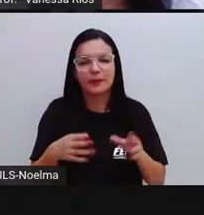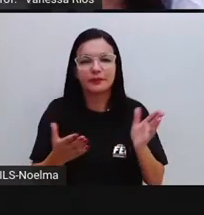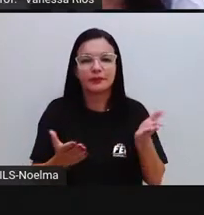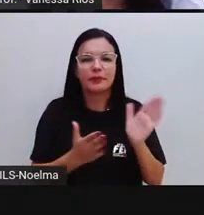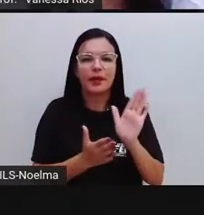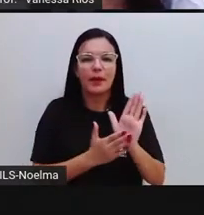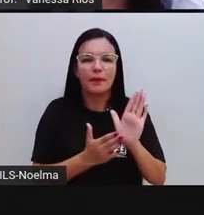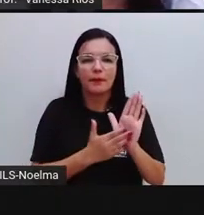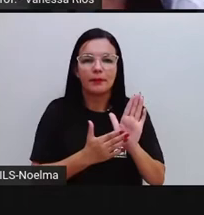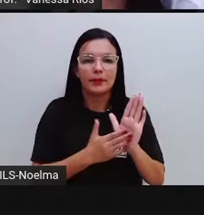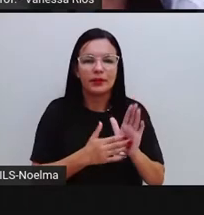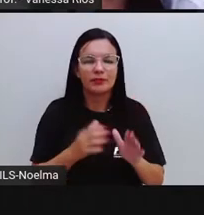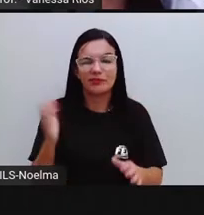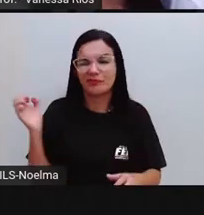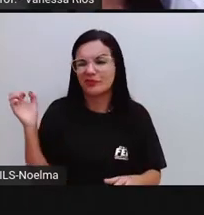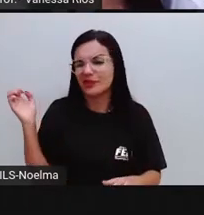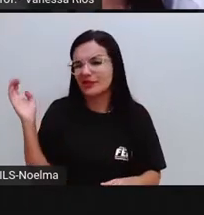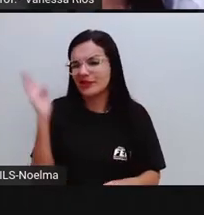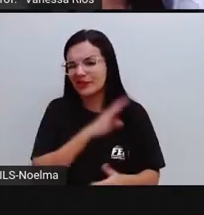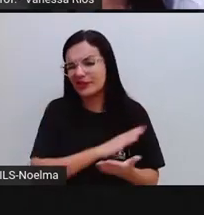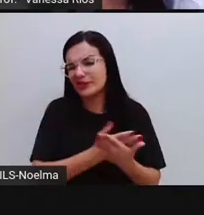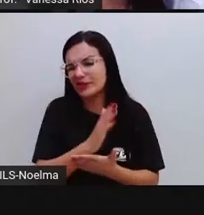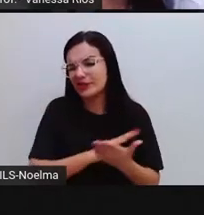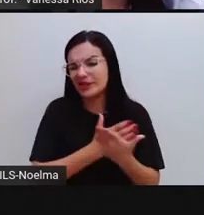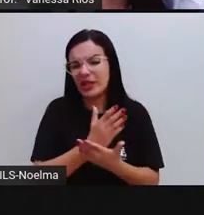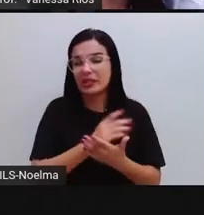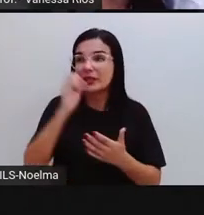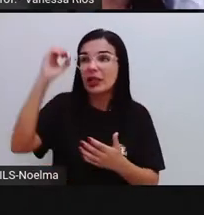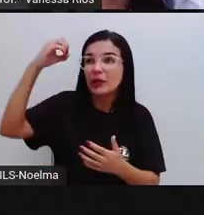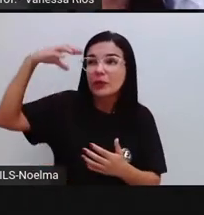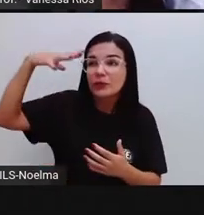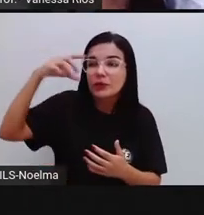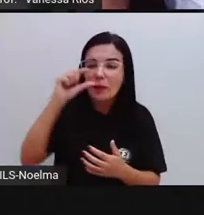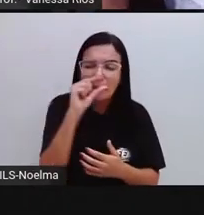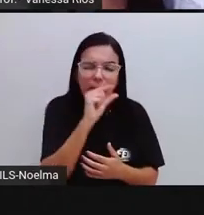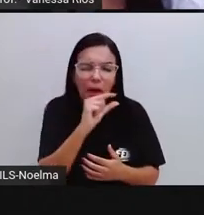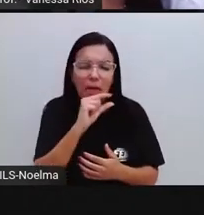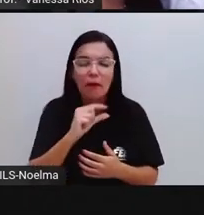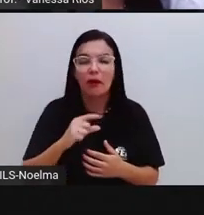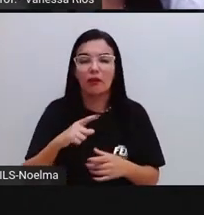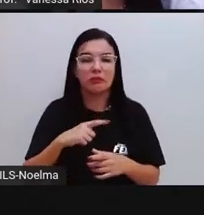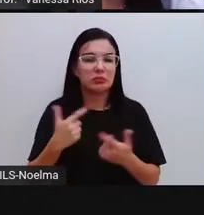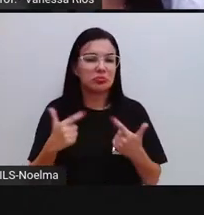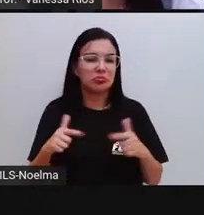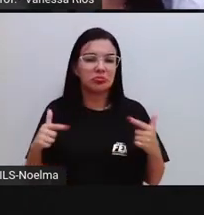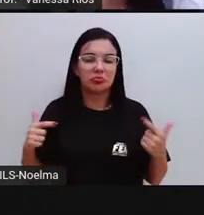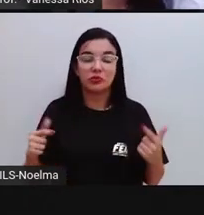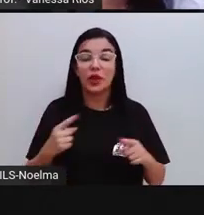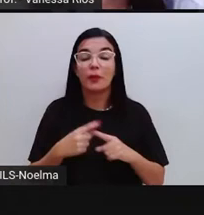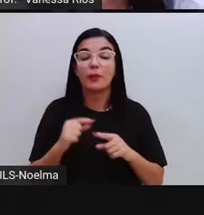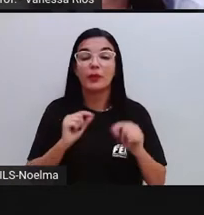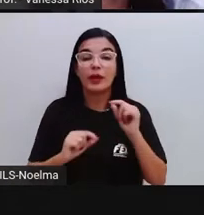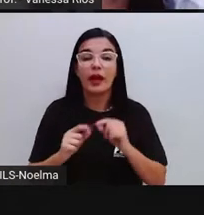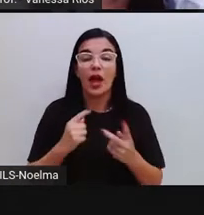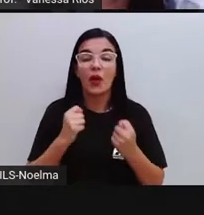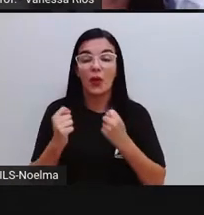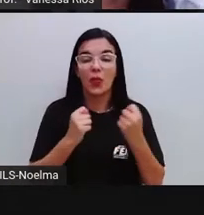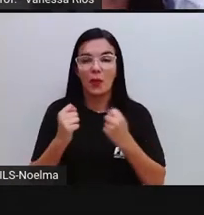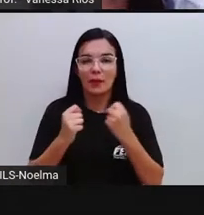chato de matar. A luz era muito pouca. E a minha avó tinha mania de fazer